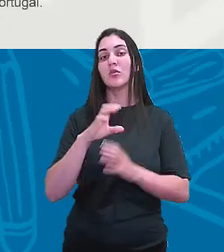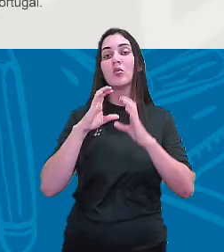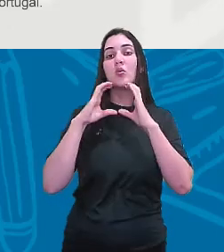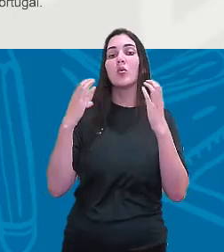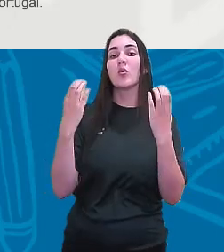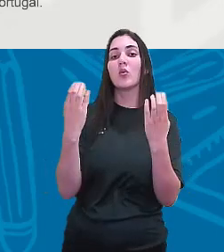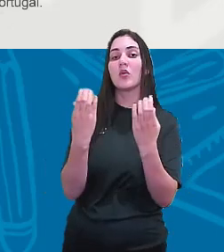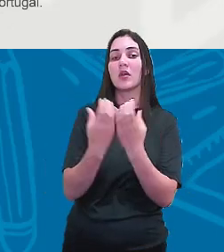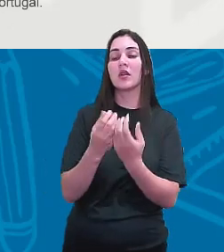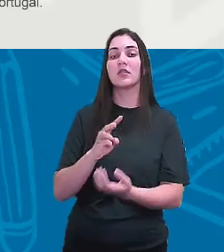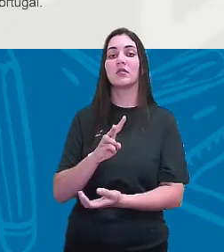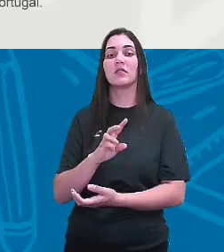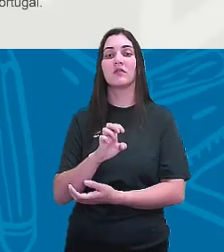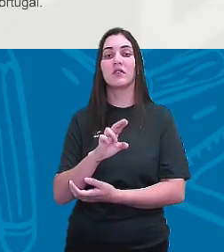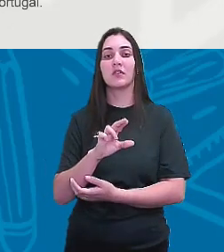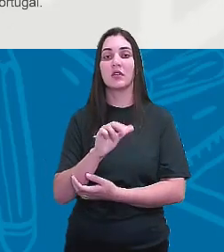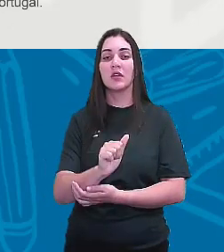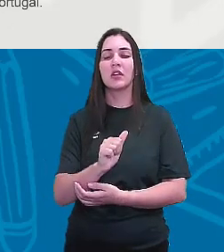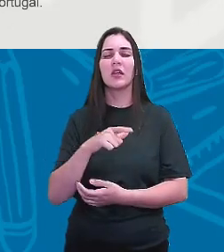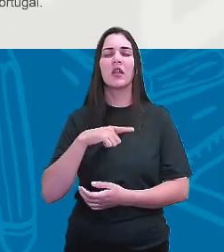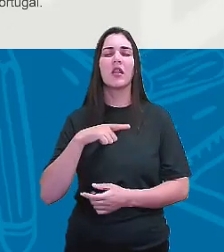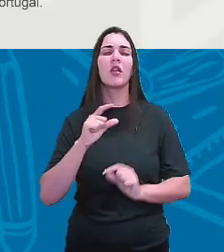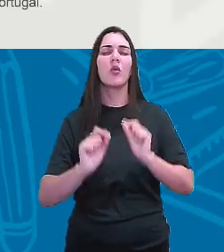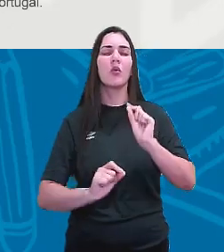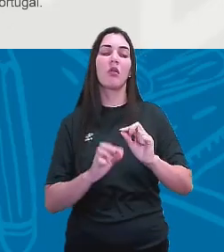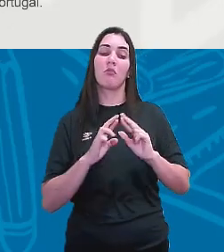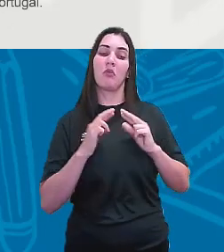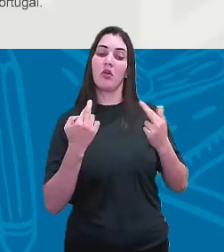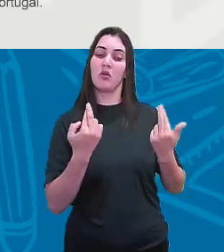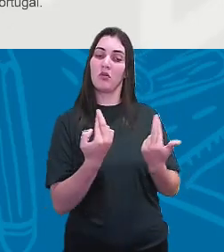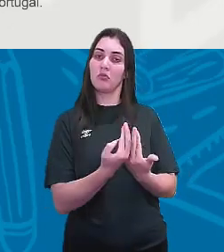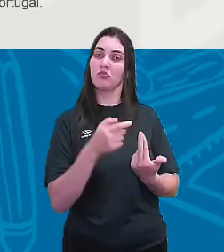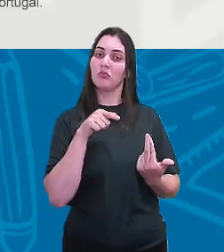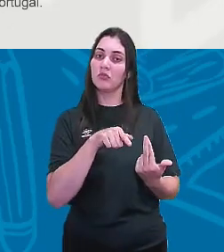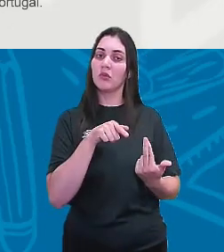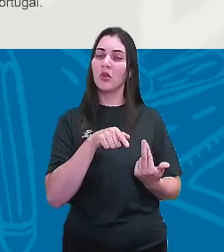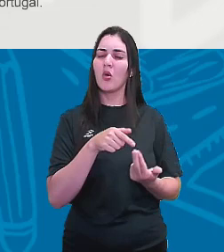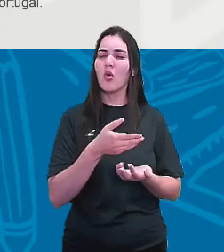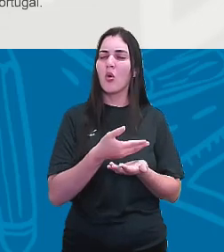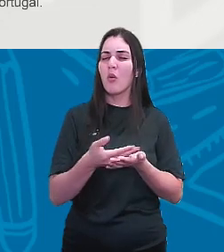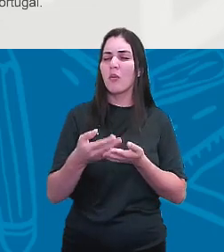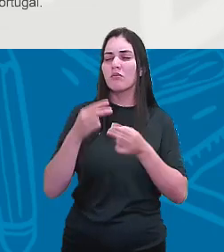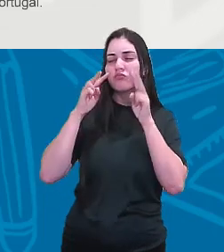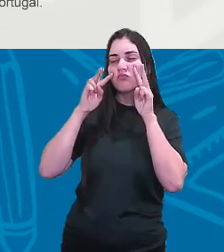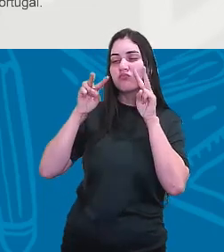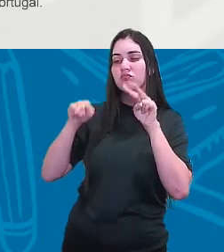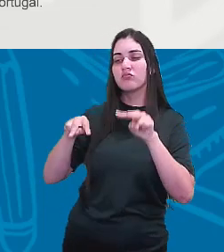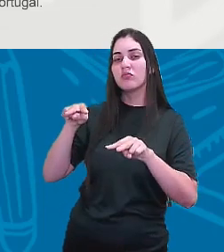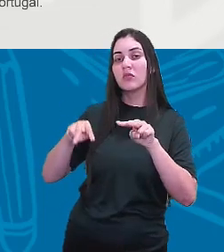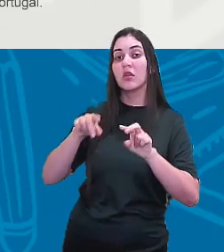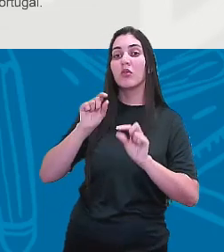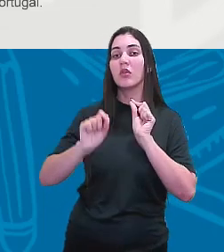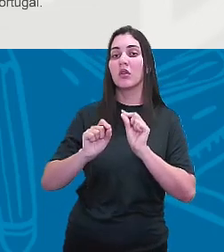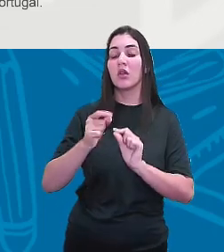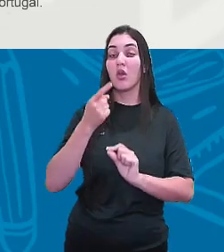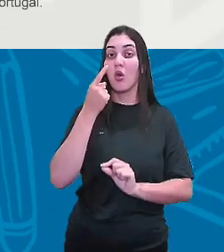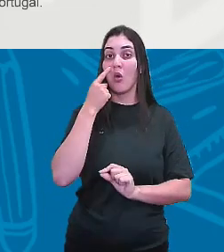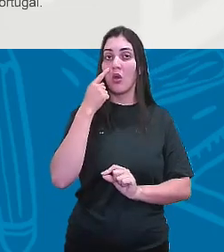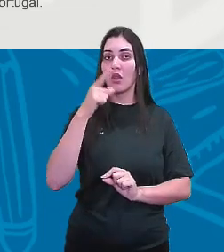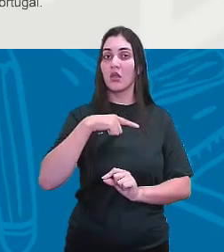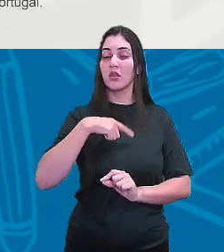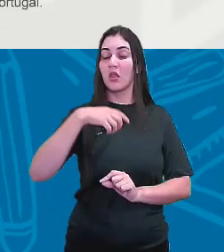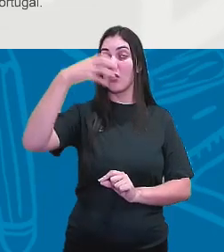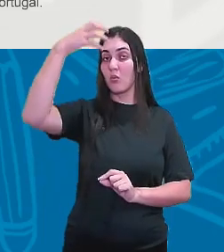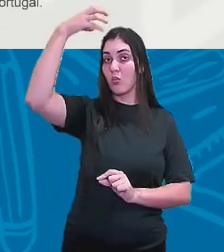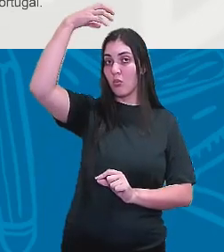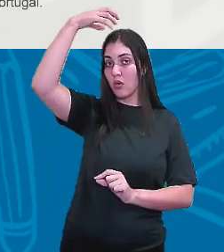Viena vai ser uma reunião onde começa a observar, olha, existe um rei que não está no